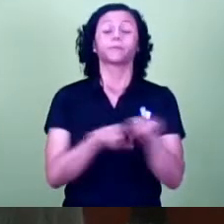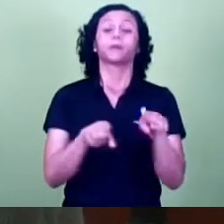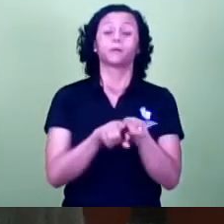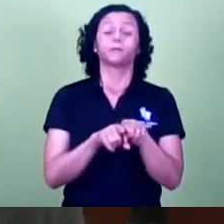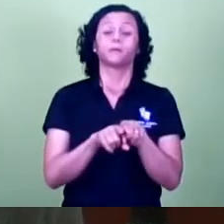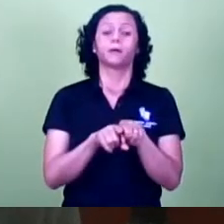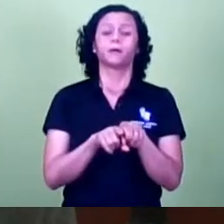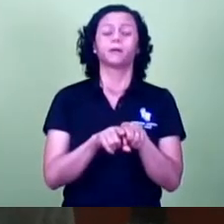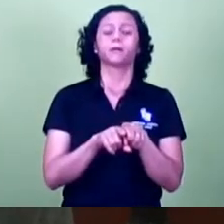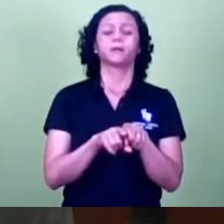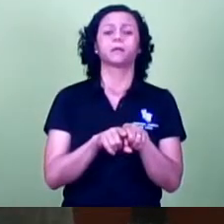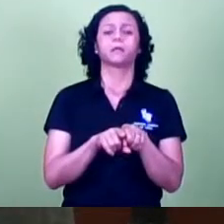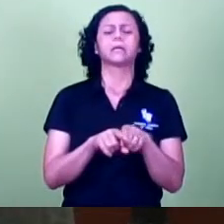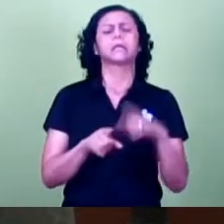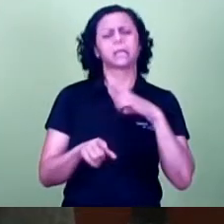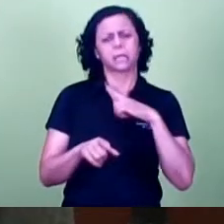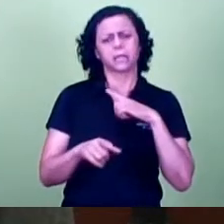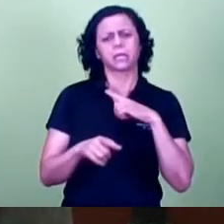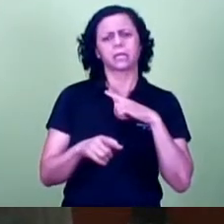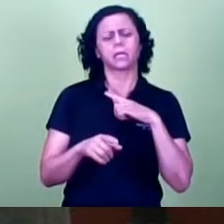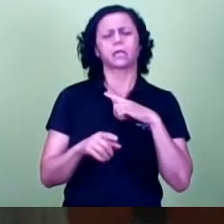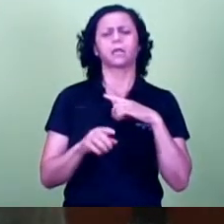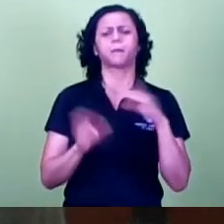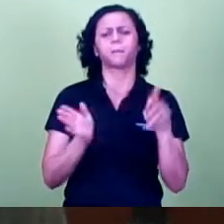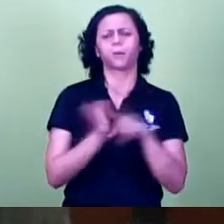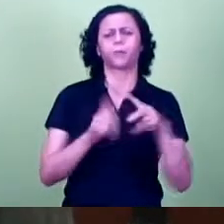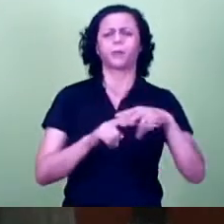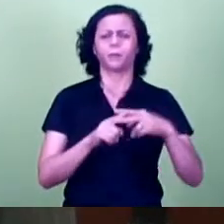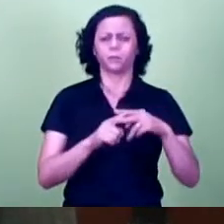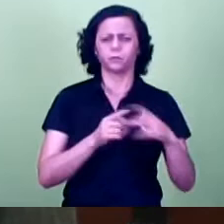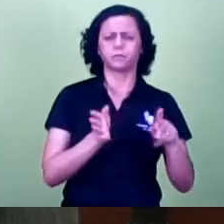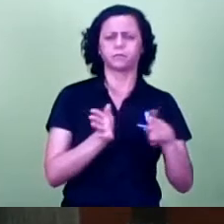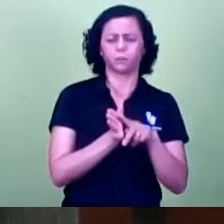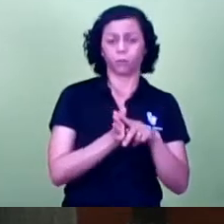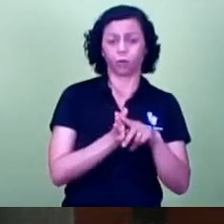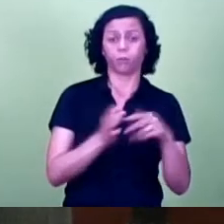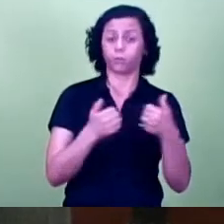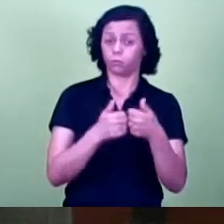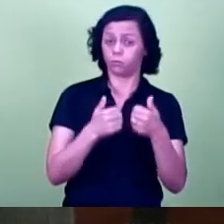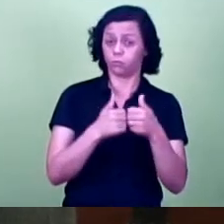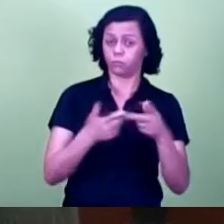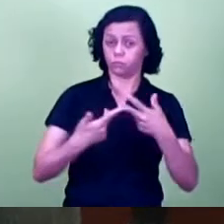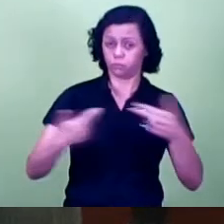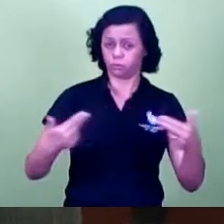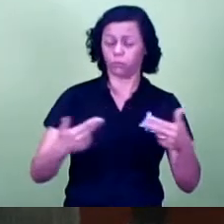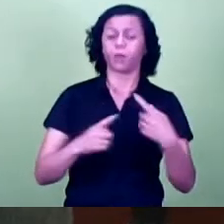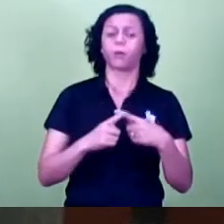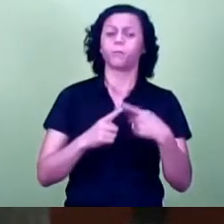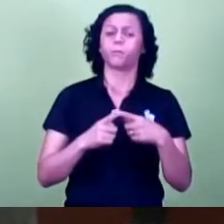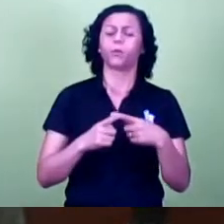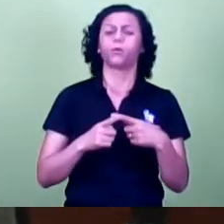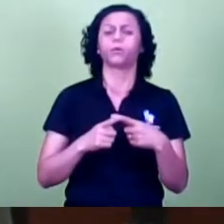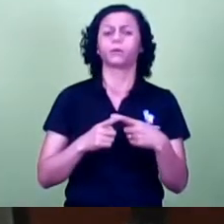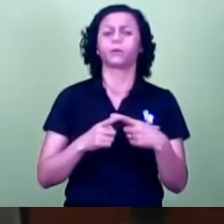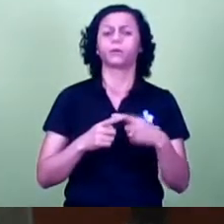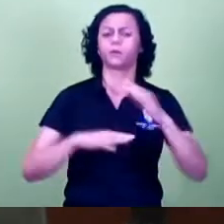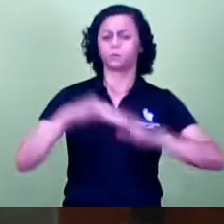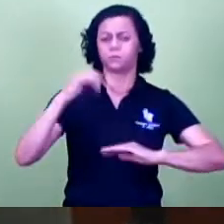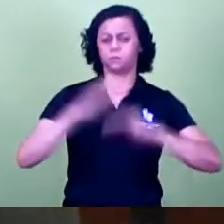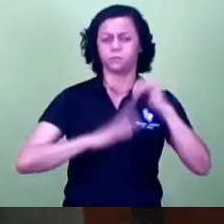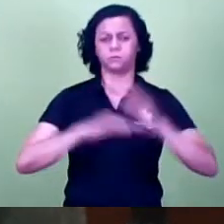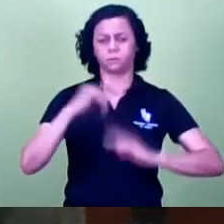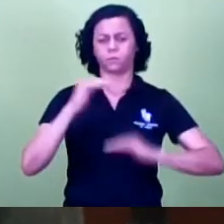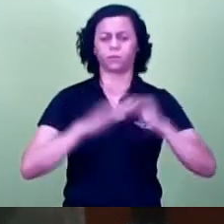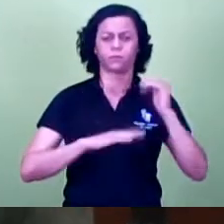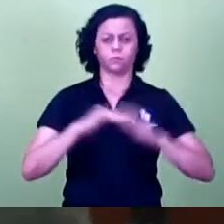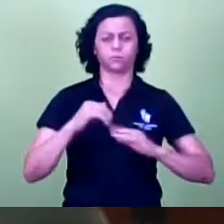foi abordada a questão da manutenção dos veículos? É, há um questionamento muito grande, né, dos profissionais que alegam